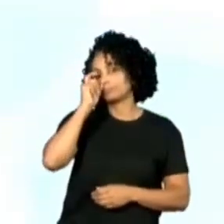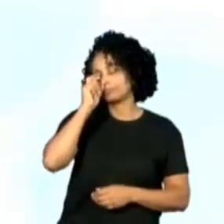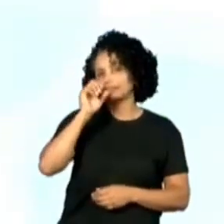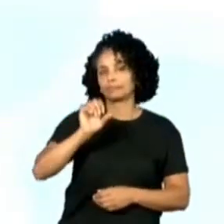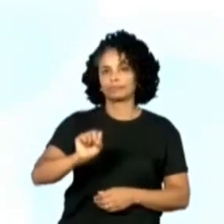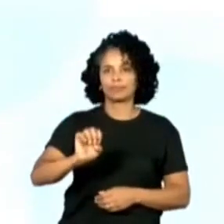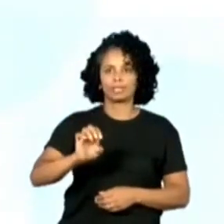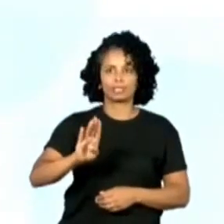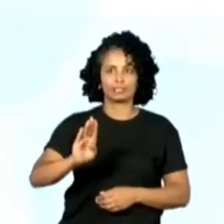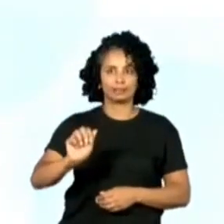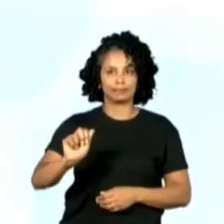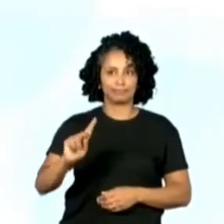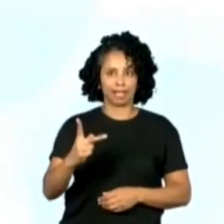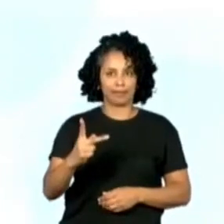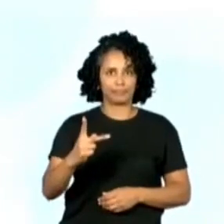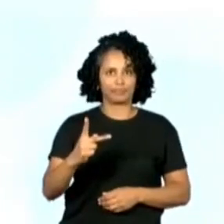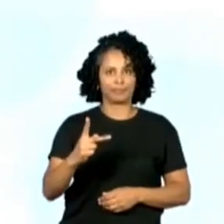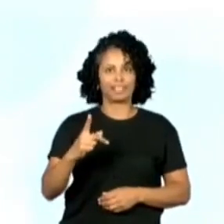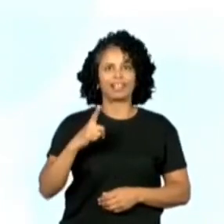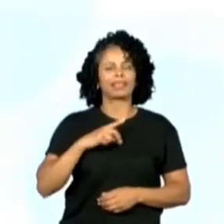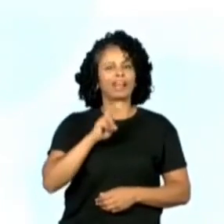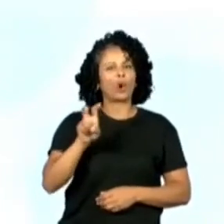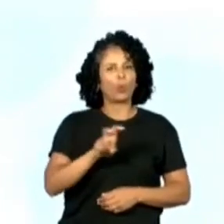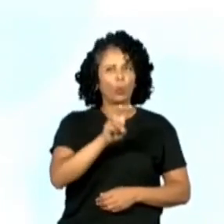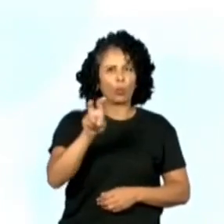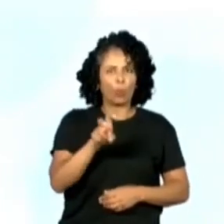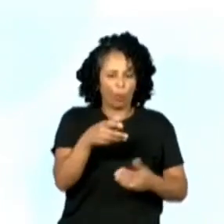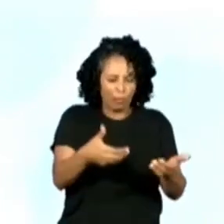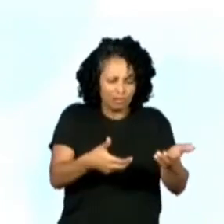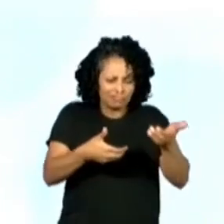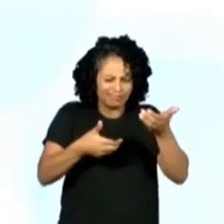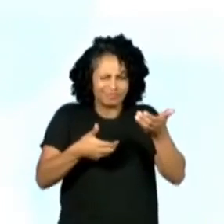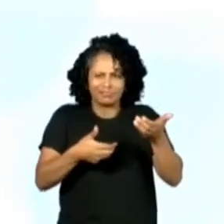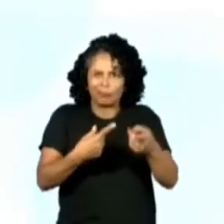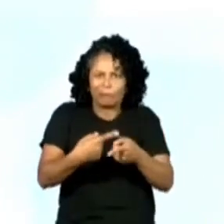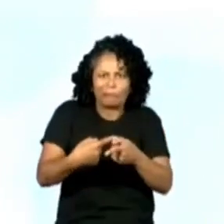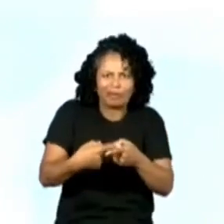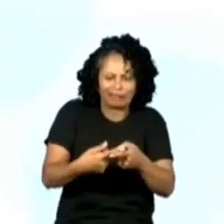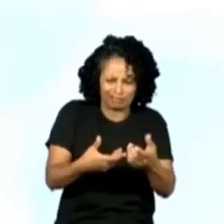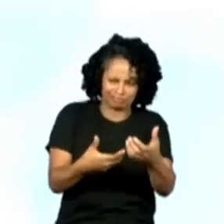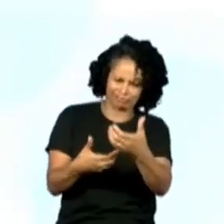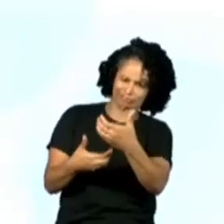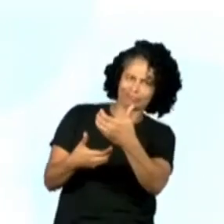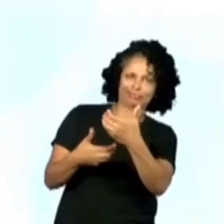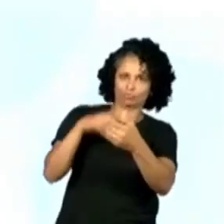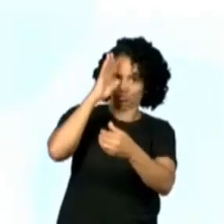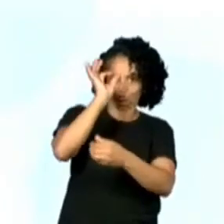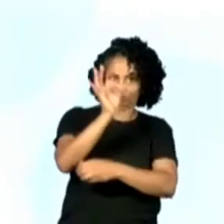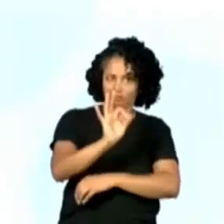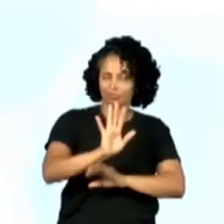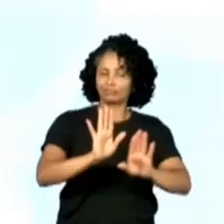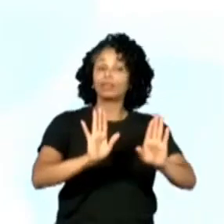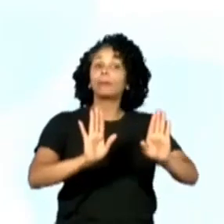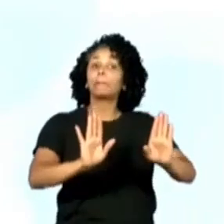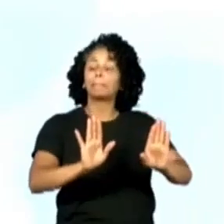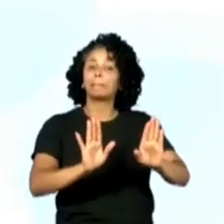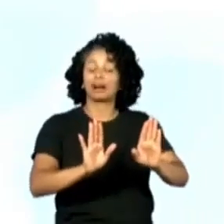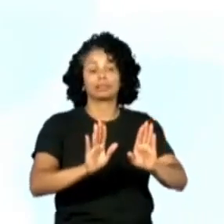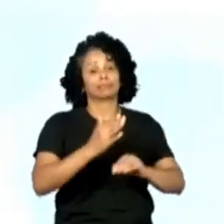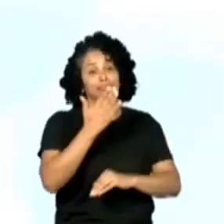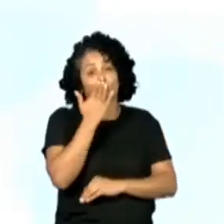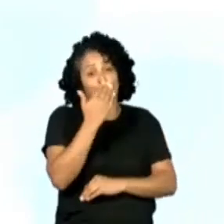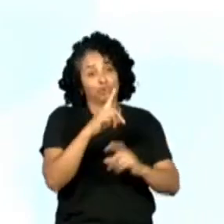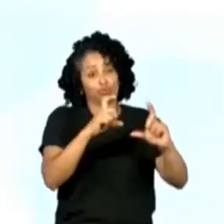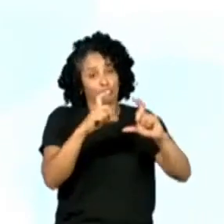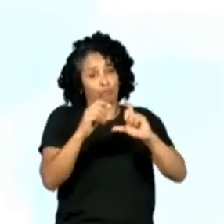que está o quê? Com uma cobra na mão. Por quê? Não tenho noção. Não entendi. Mas é isso. Pediu uma foto, ele me mandou